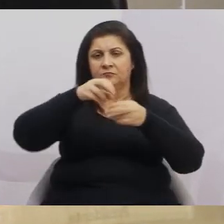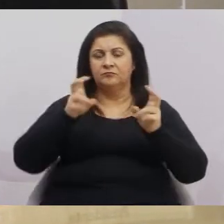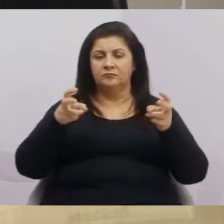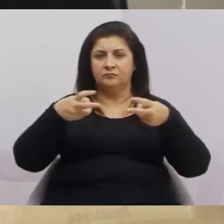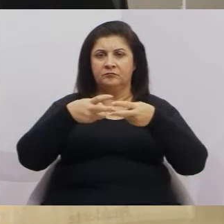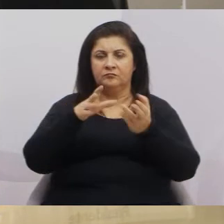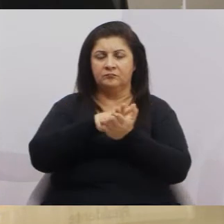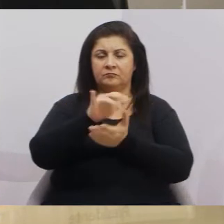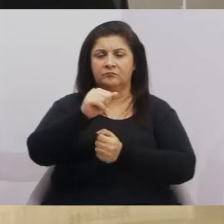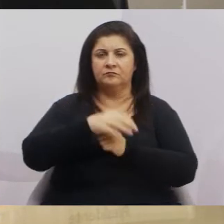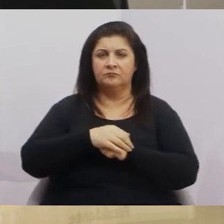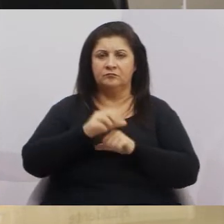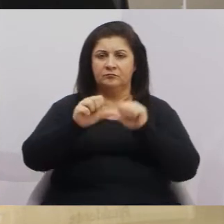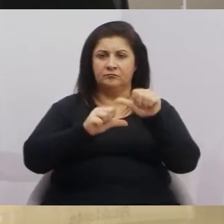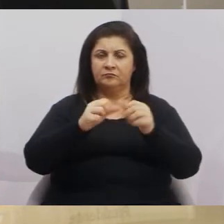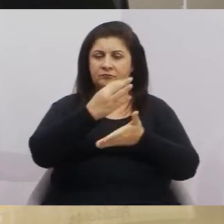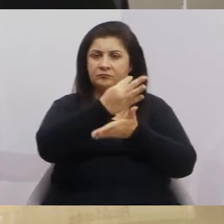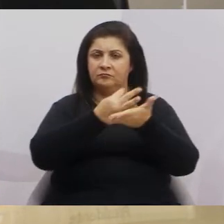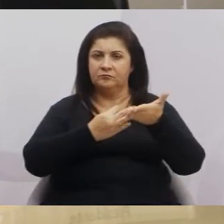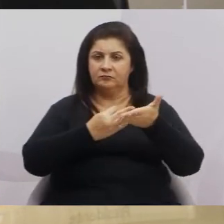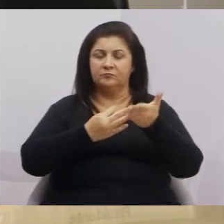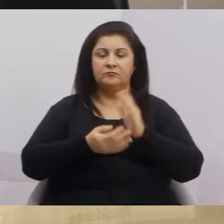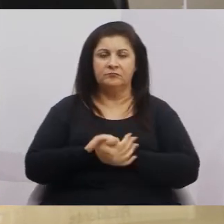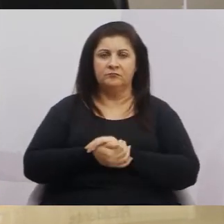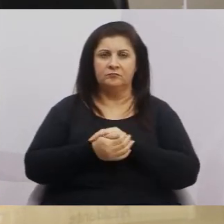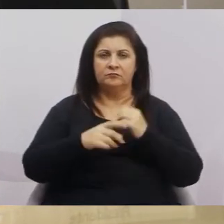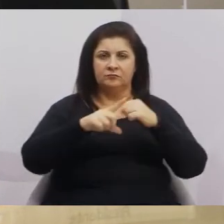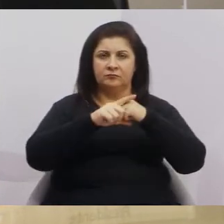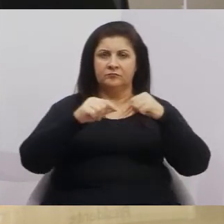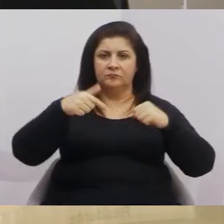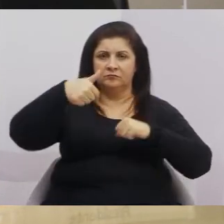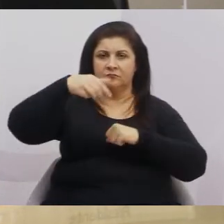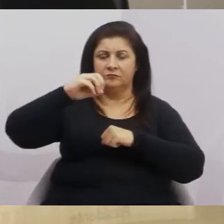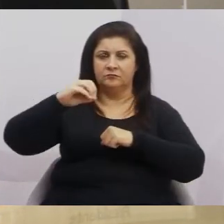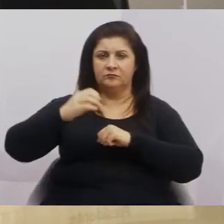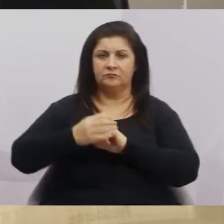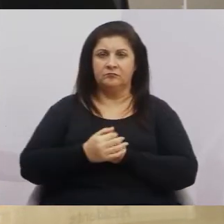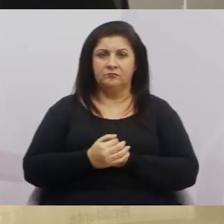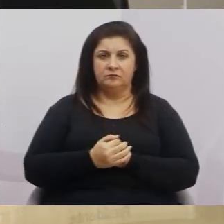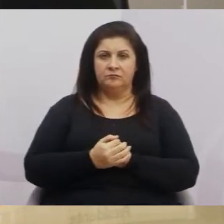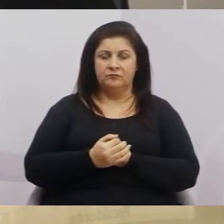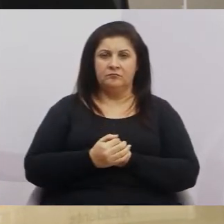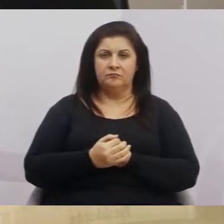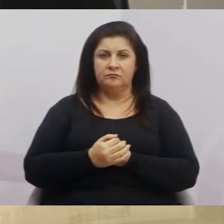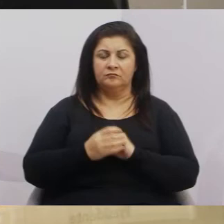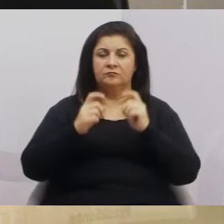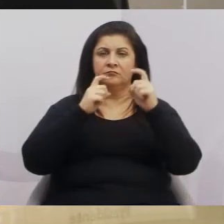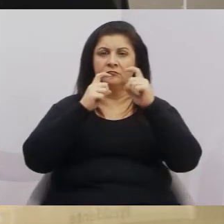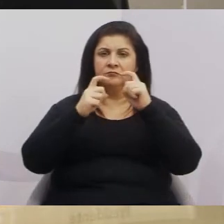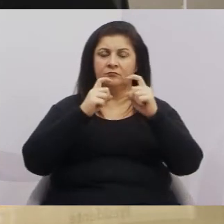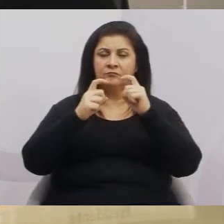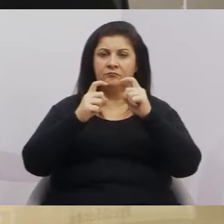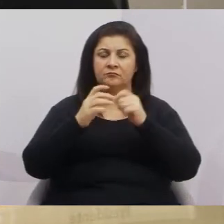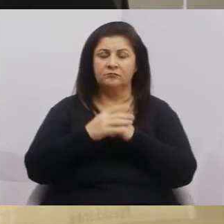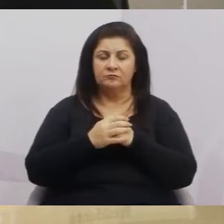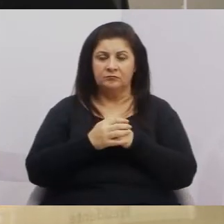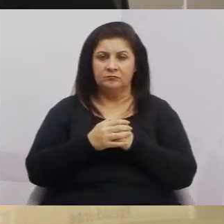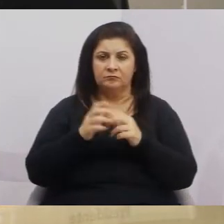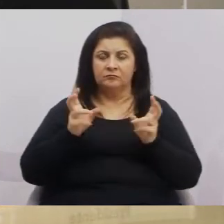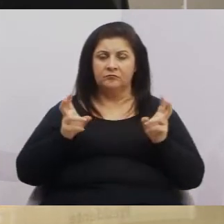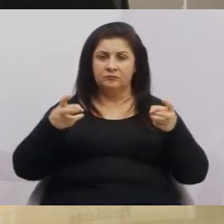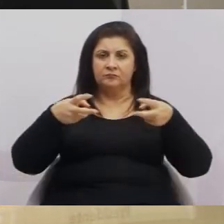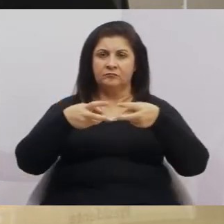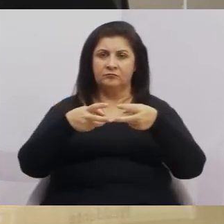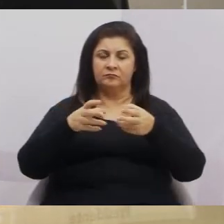passa a ter a seguinte redação. Artigo 70, as sessões ordinárias da Câmara Municipal de Jacarei,